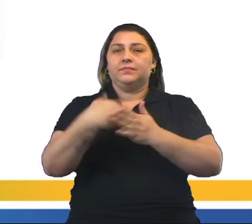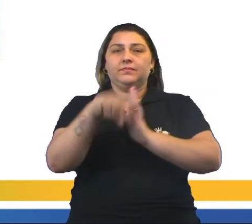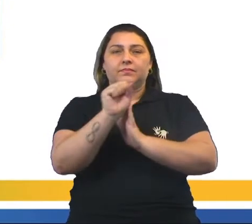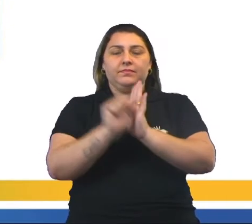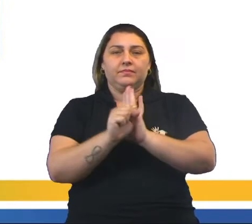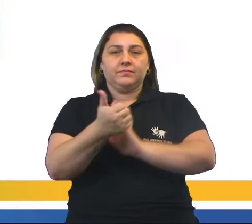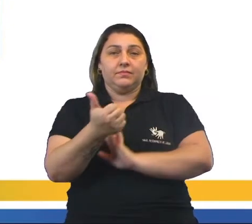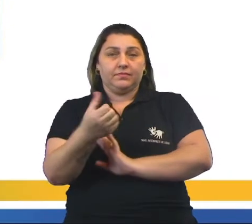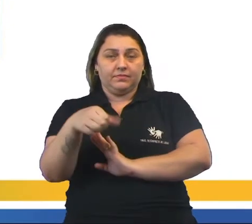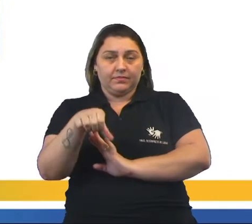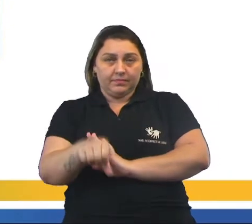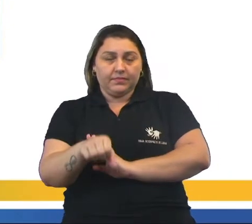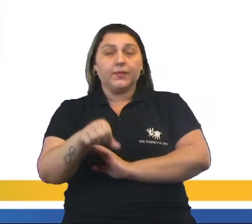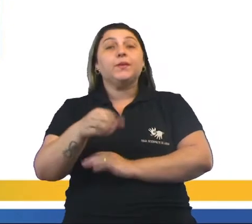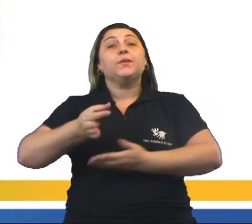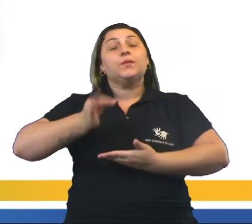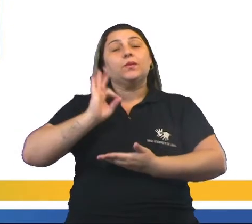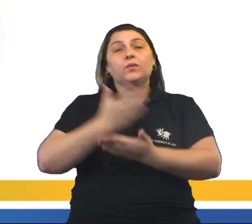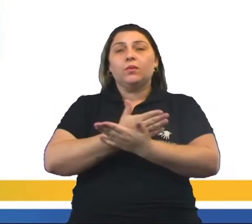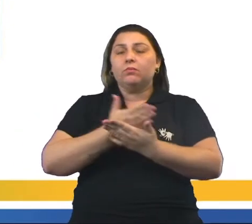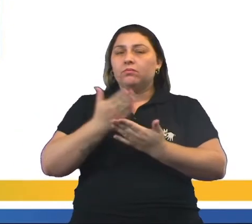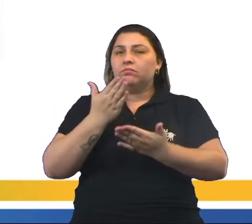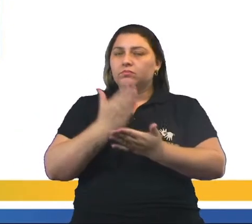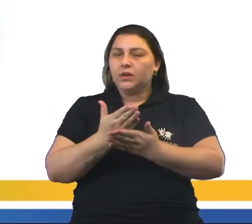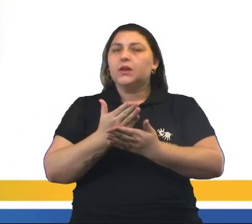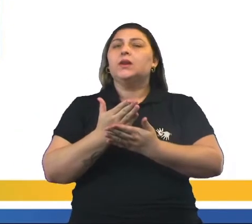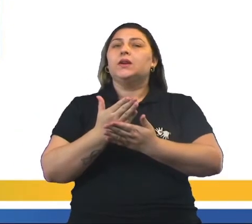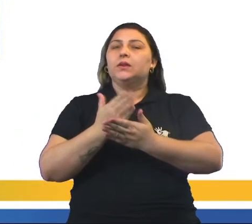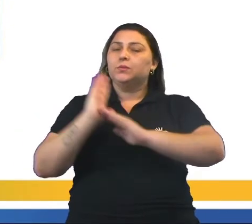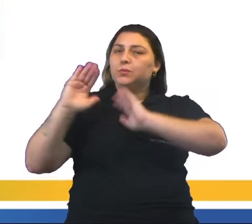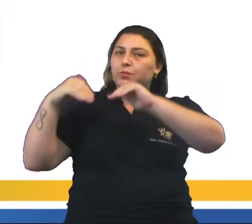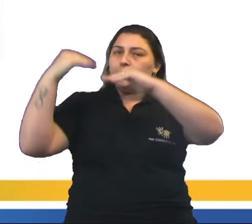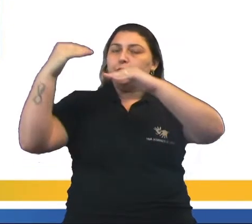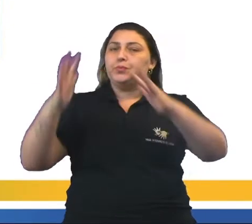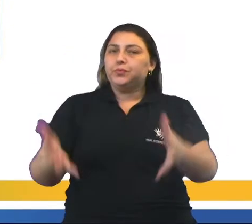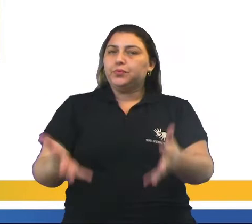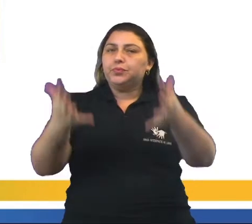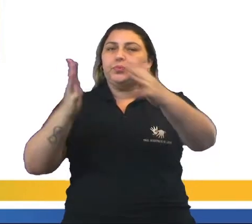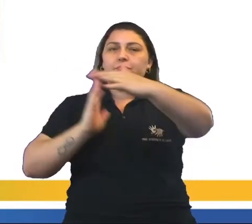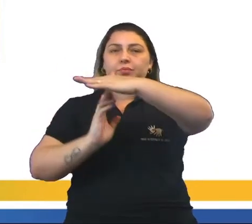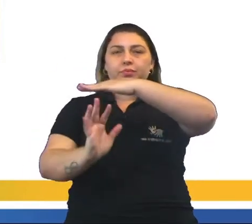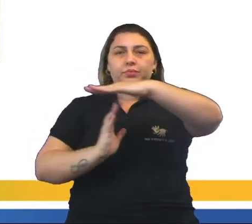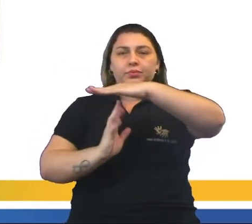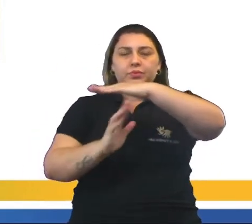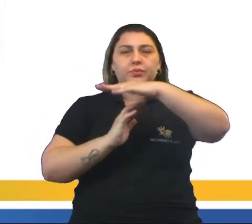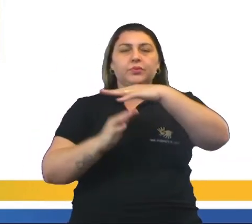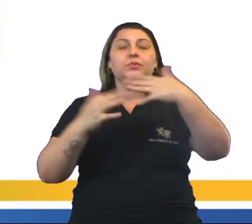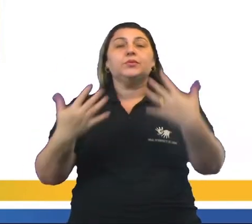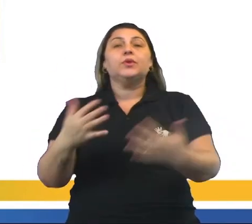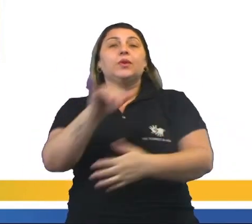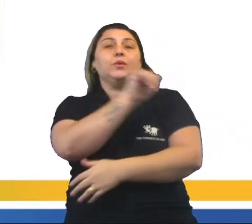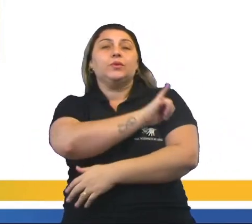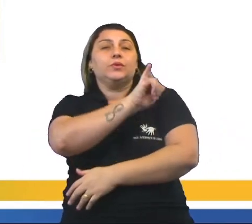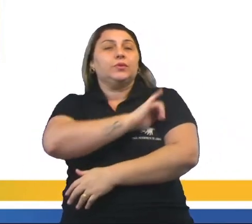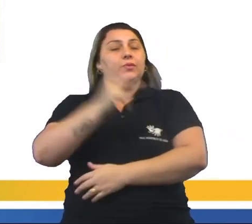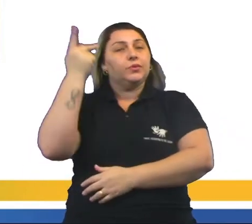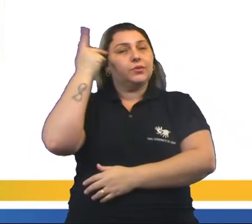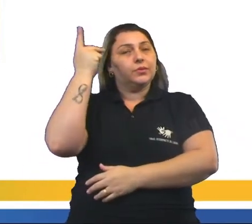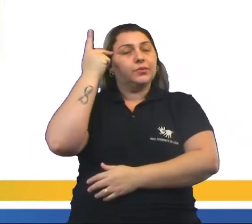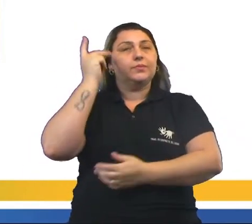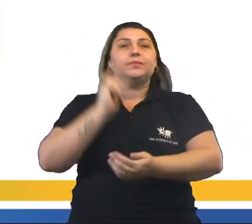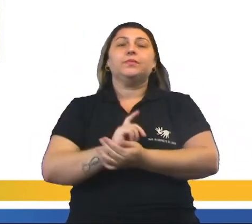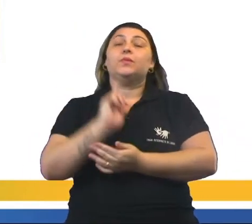do século XIX, a cafeicultura começa a se destacar, estimulando movimentos migratórios em direção ao Rio de Janeiro e São Paulo.